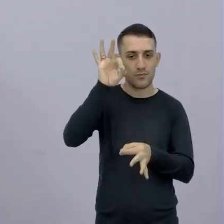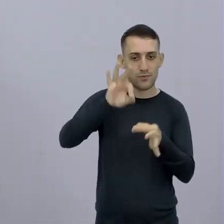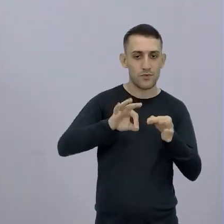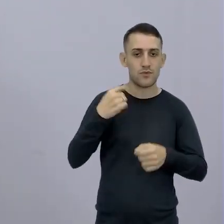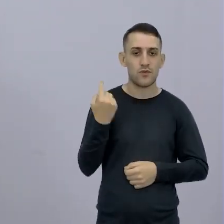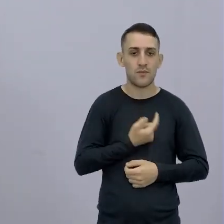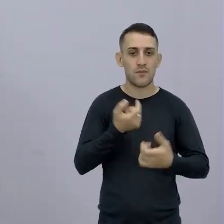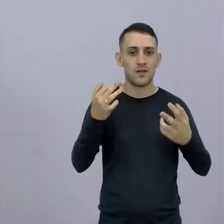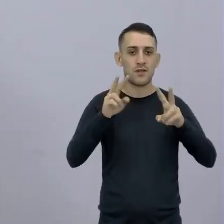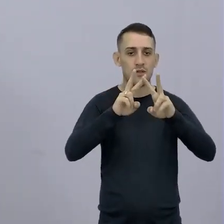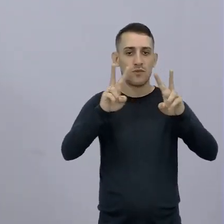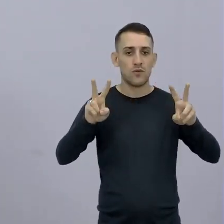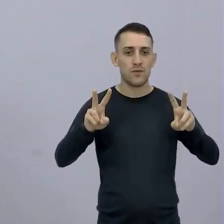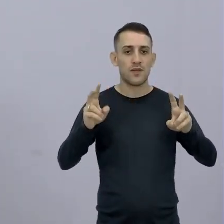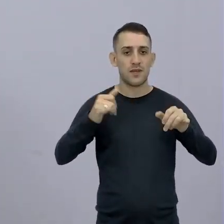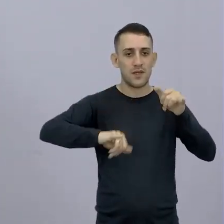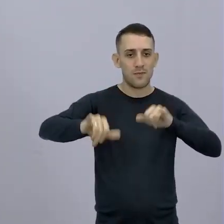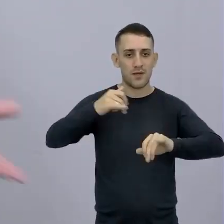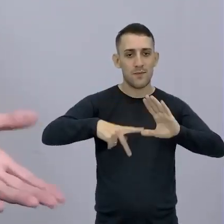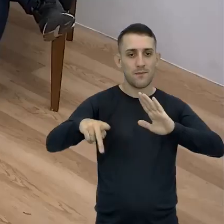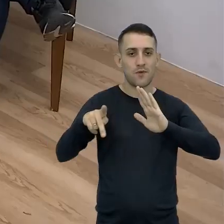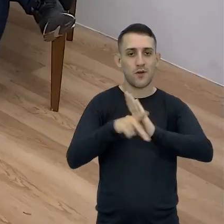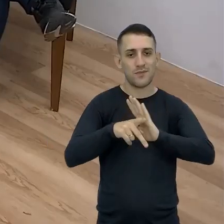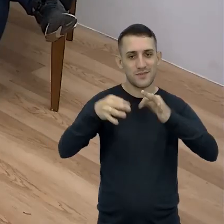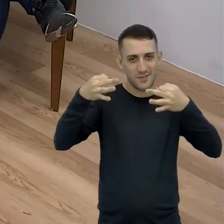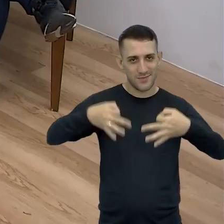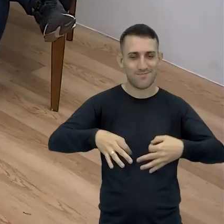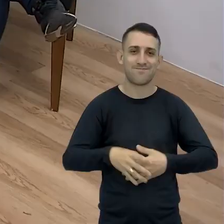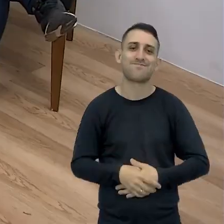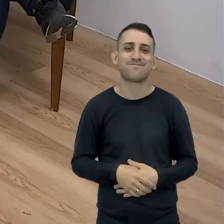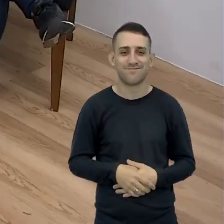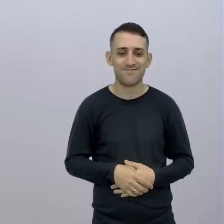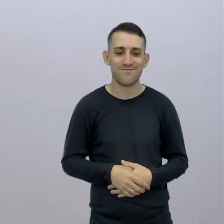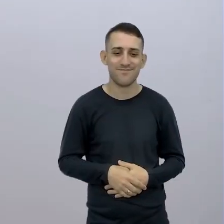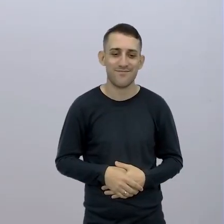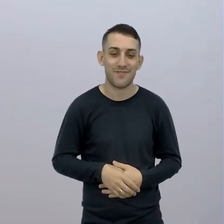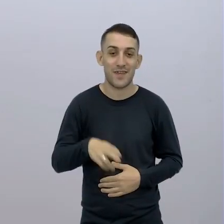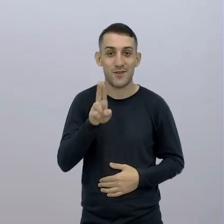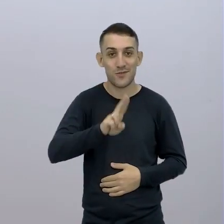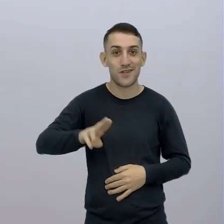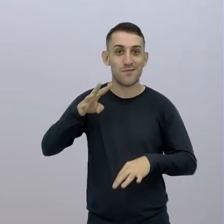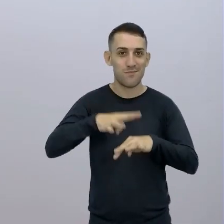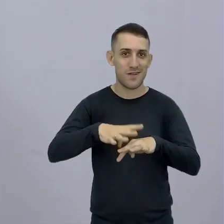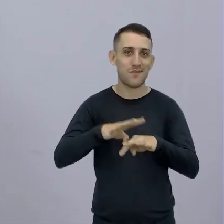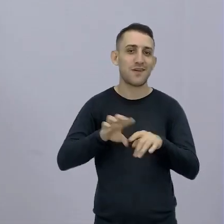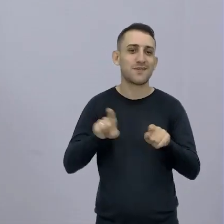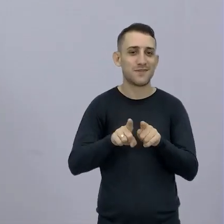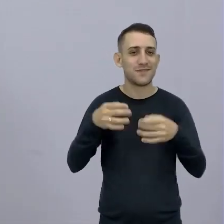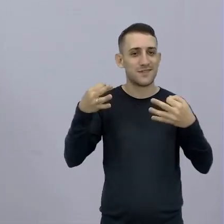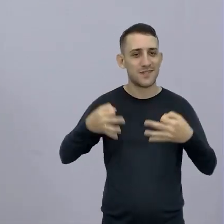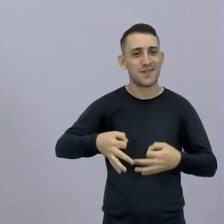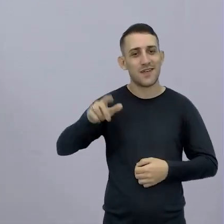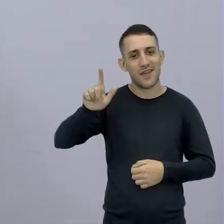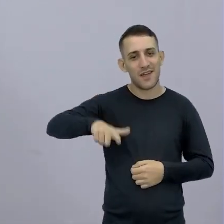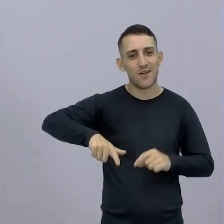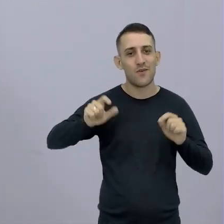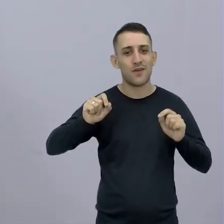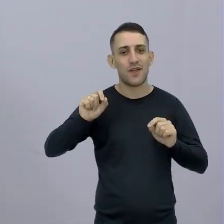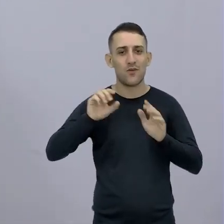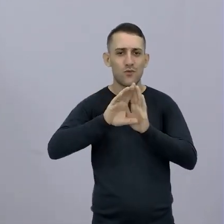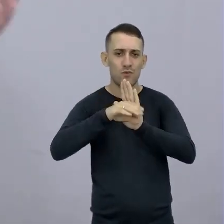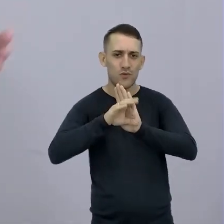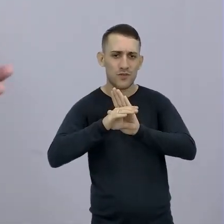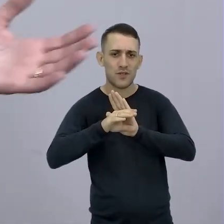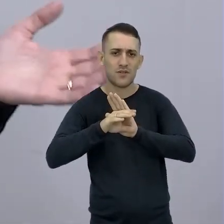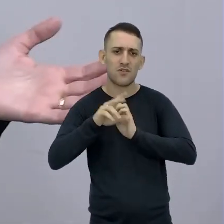estava falando Da parte de química Medidas na química No caso no pH Certo? E usando a matemática Que é um logaritmo E usando a matemática O logaritmo Que é um conceito